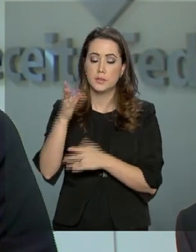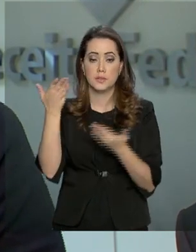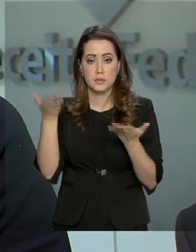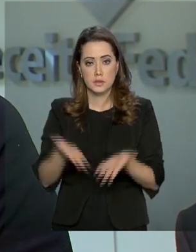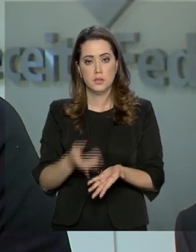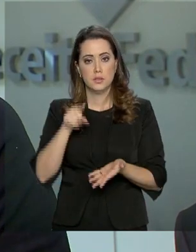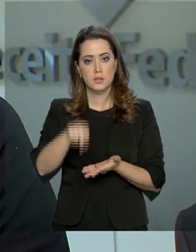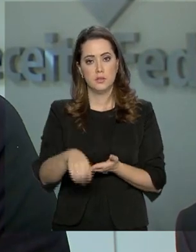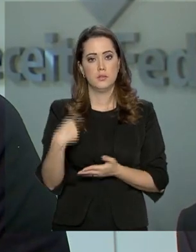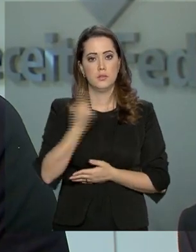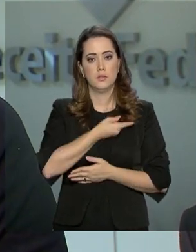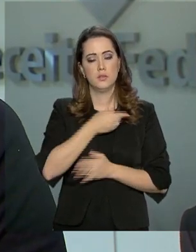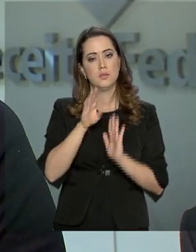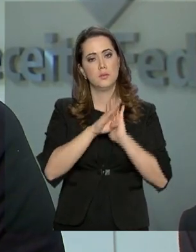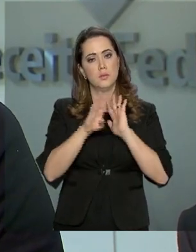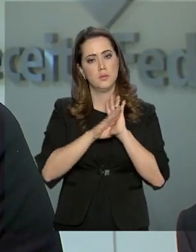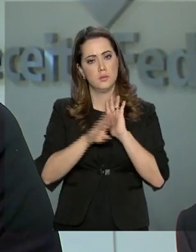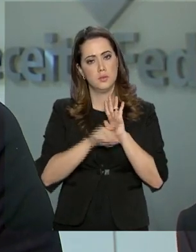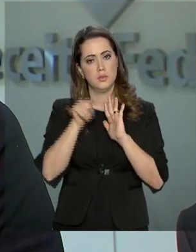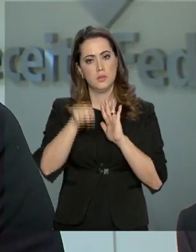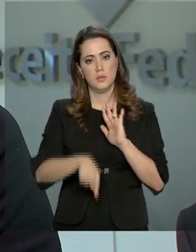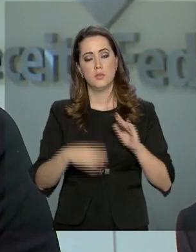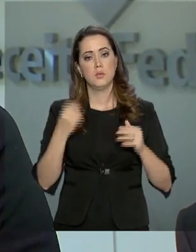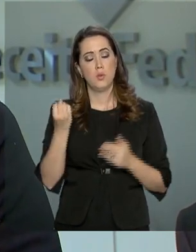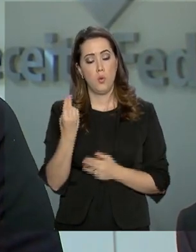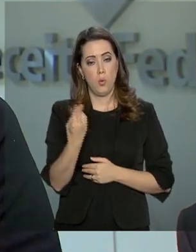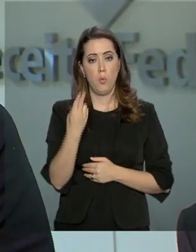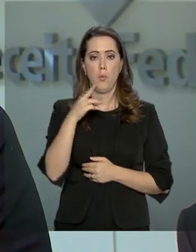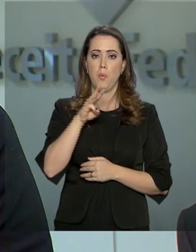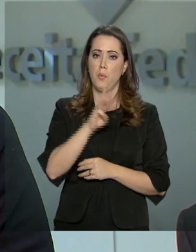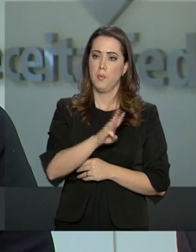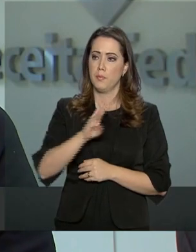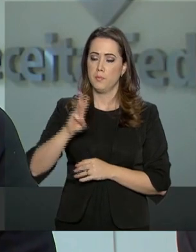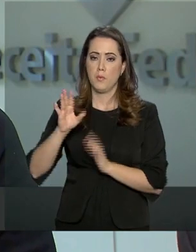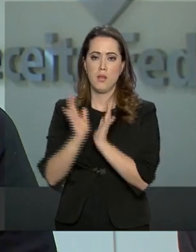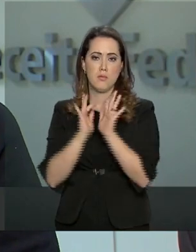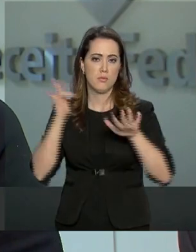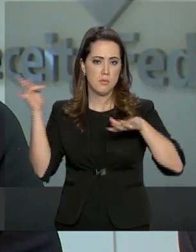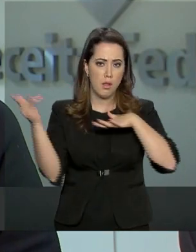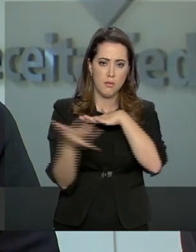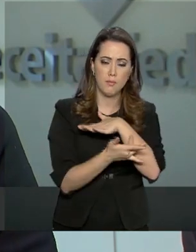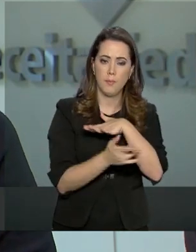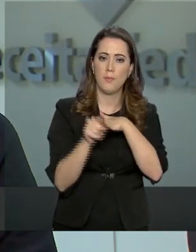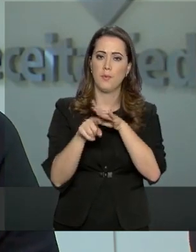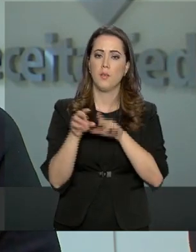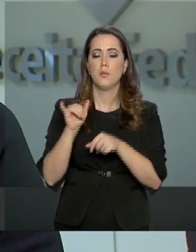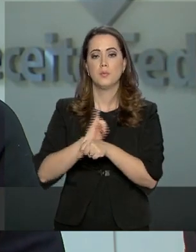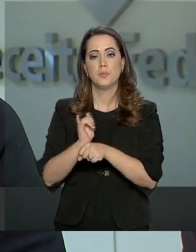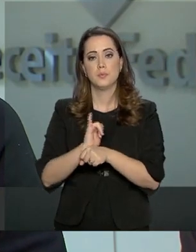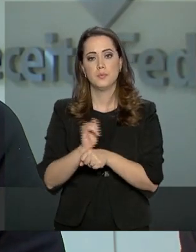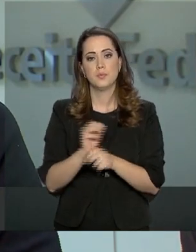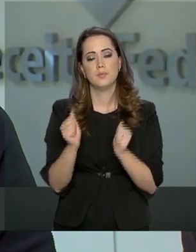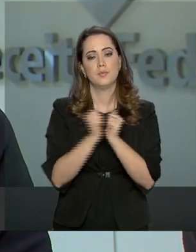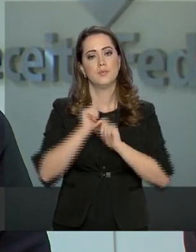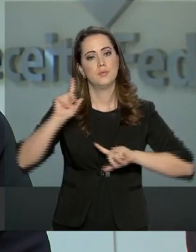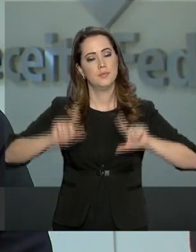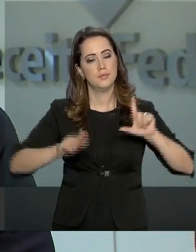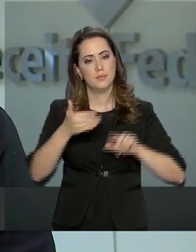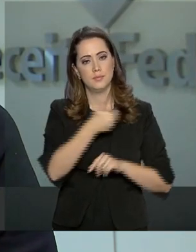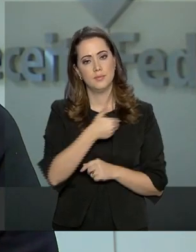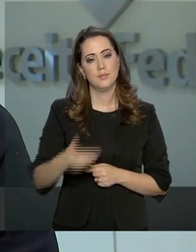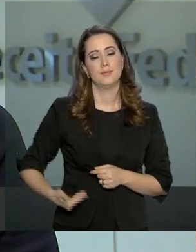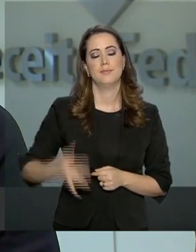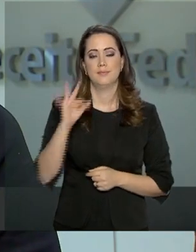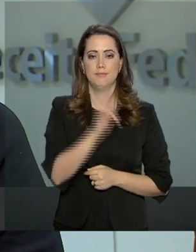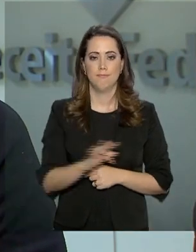acompanha na nossa programação ou pelas nossas redes sociais e também pelo YouTube. Fique com a gente na